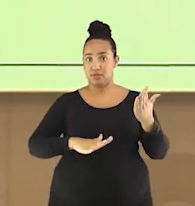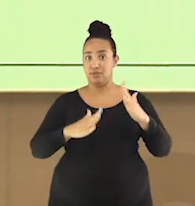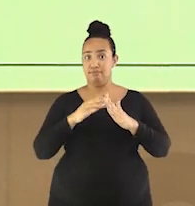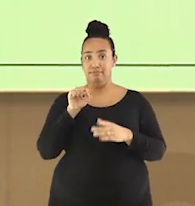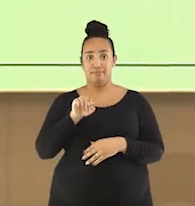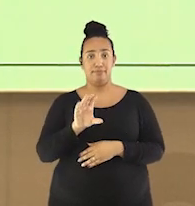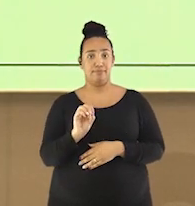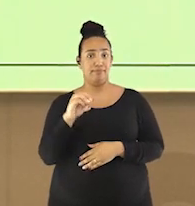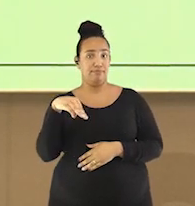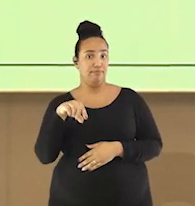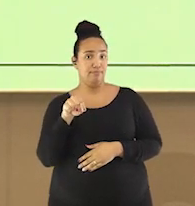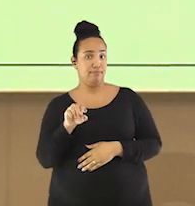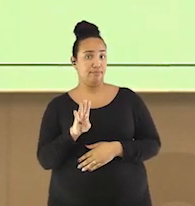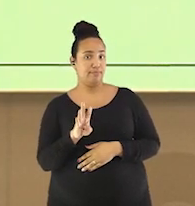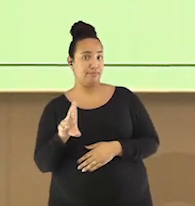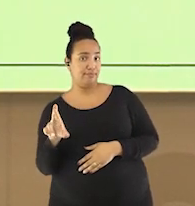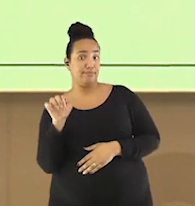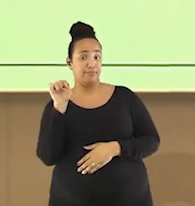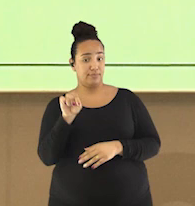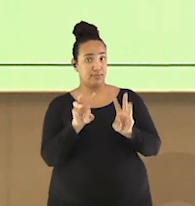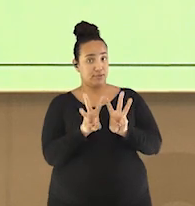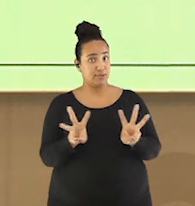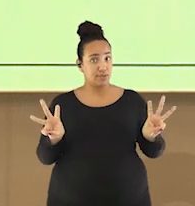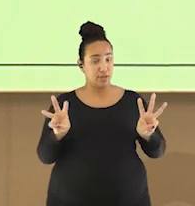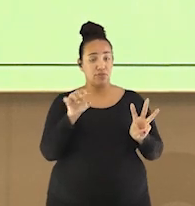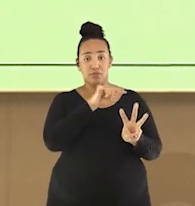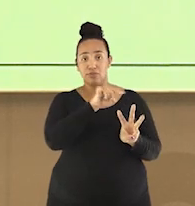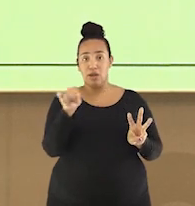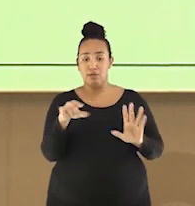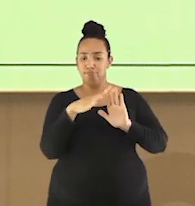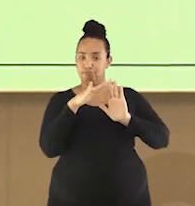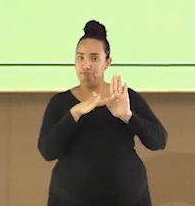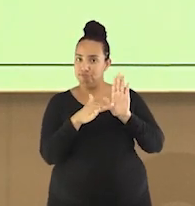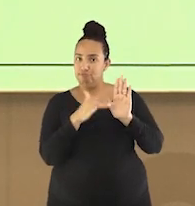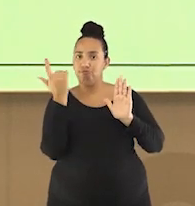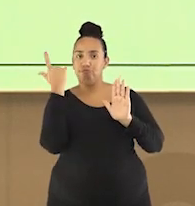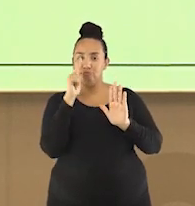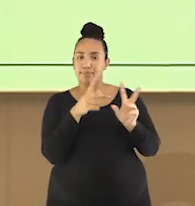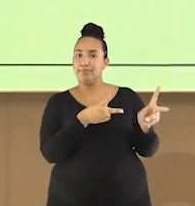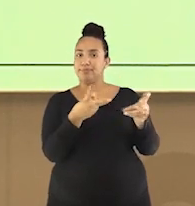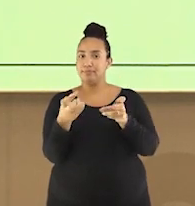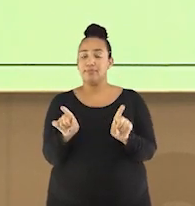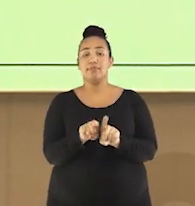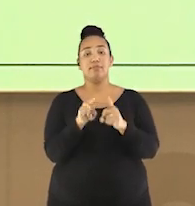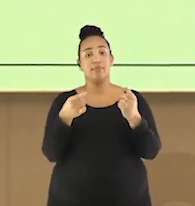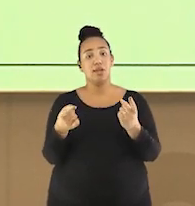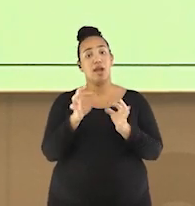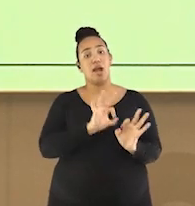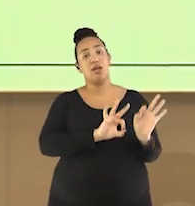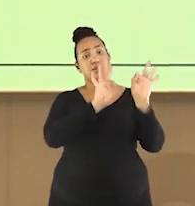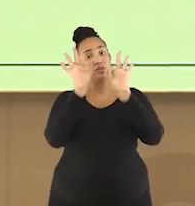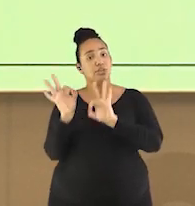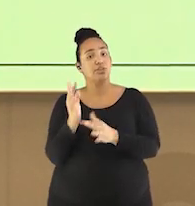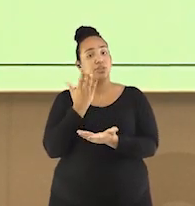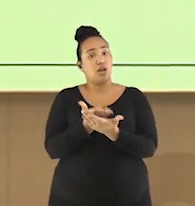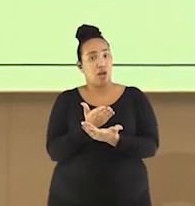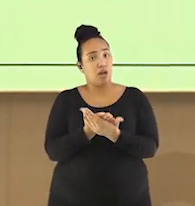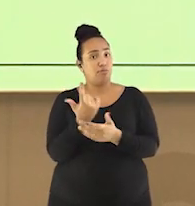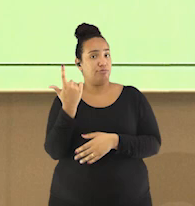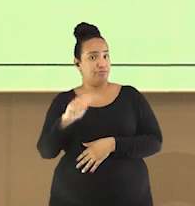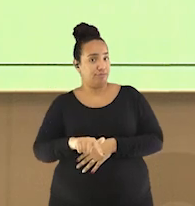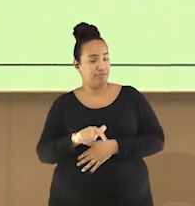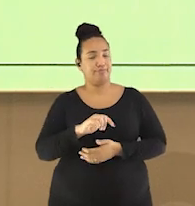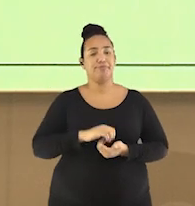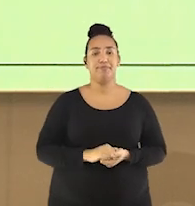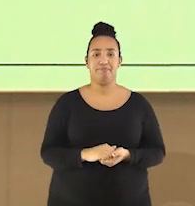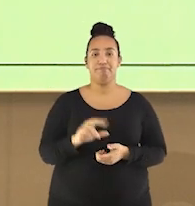.com.br. Lá, você confere toda a nossa programação, além de poder ver e rever as aulas exibidas aqui no